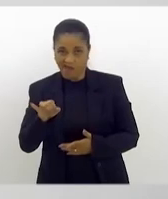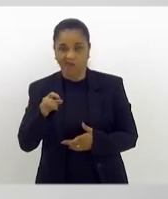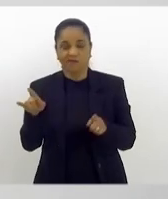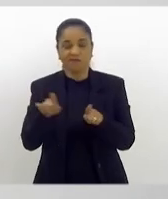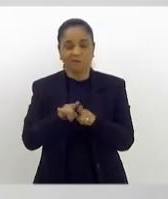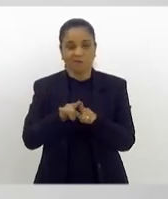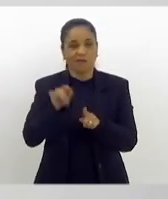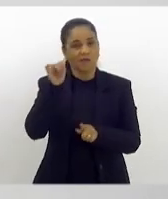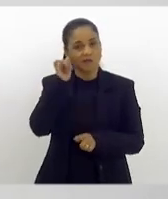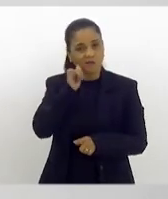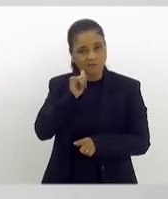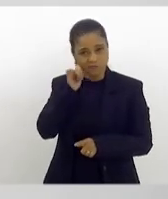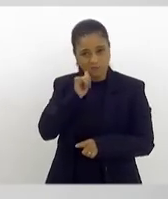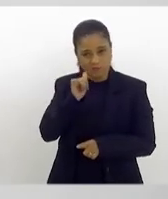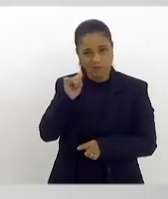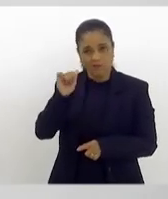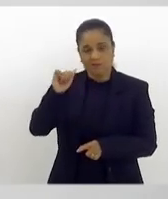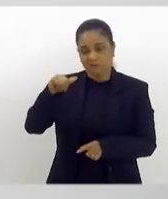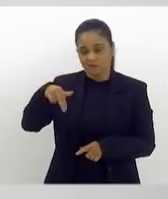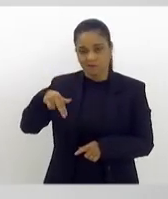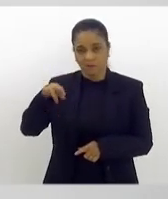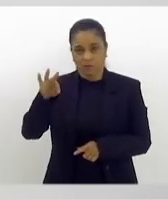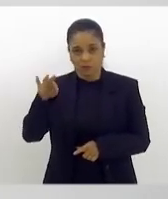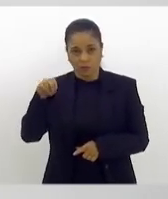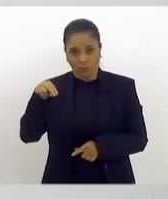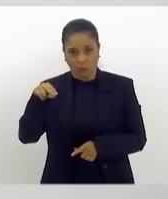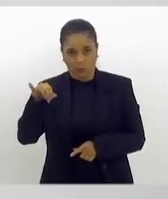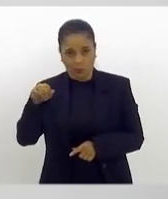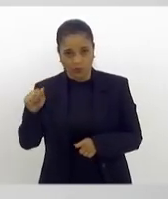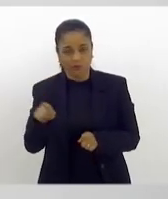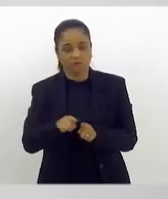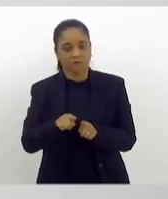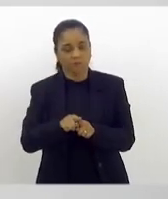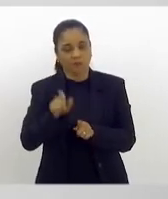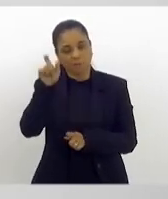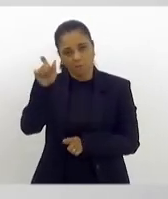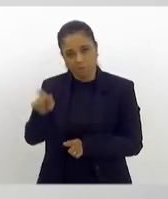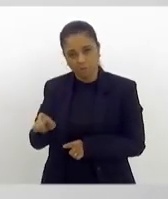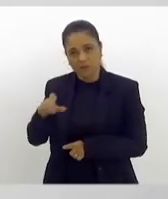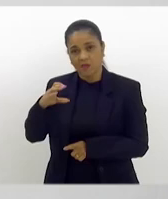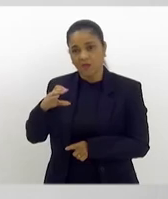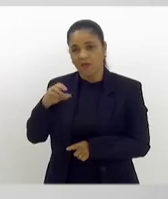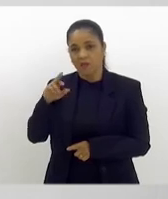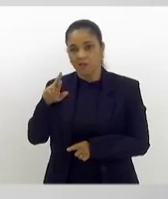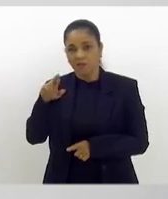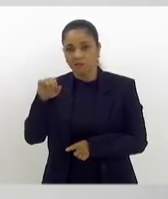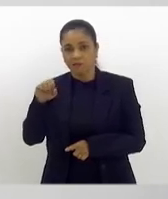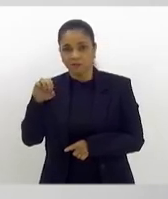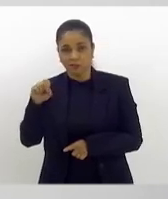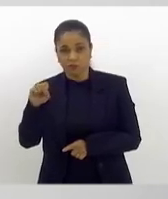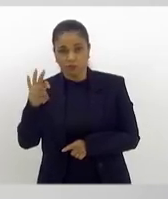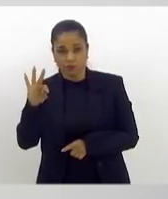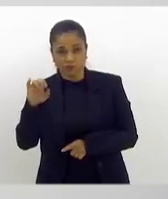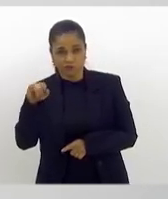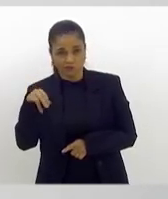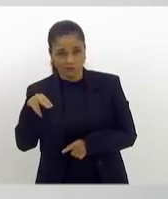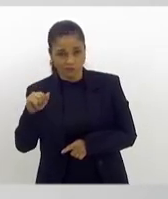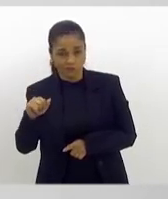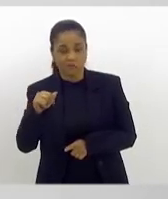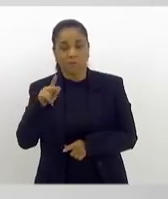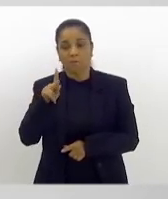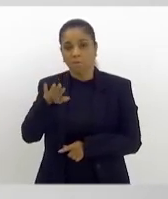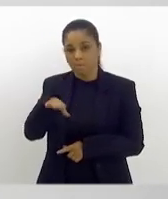as mulheres aqui presentes. Na figura da doutora Cristina, todas as mães e pais